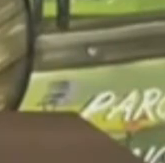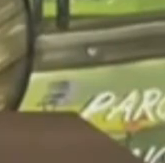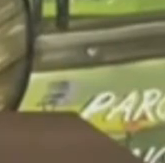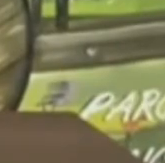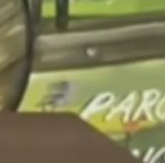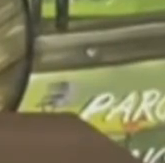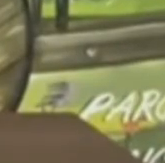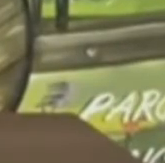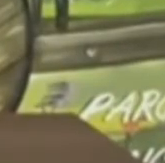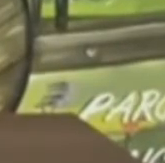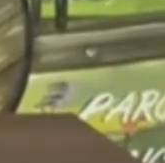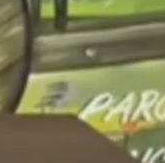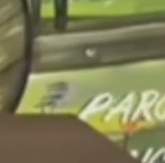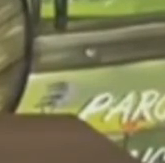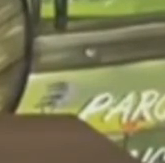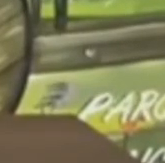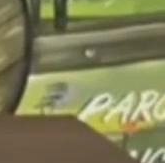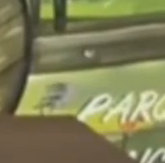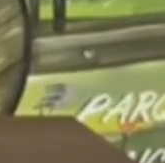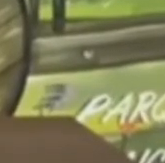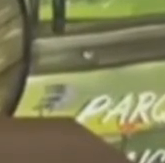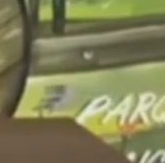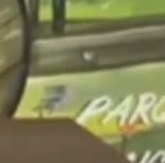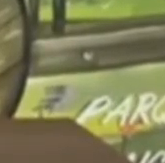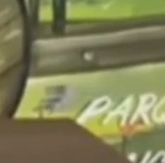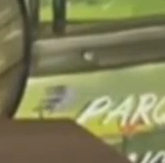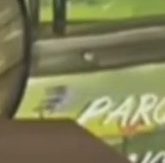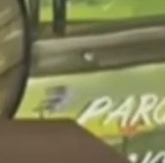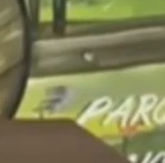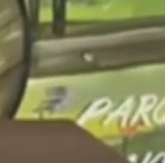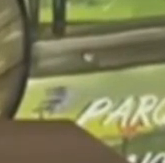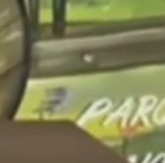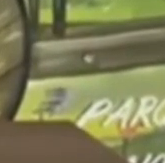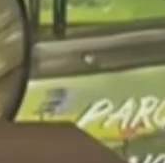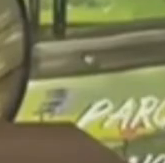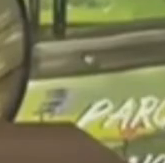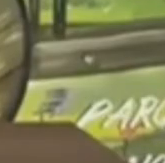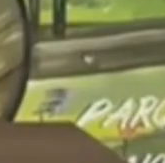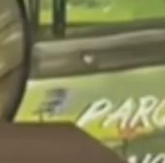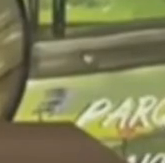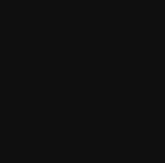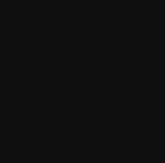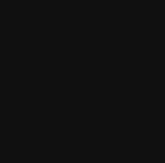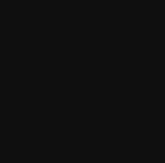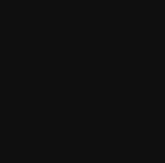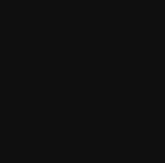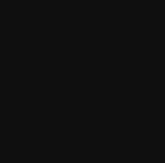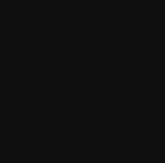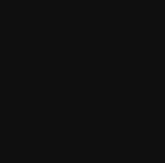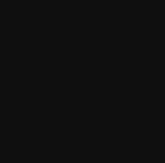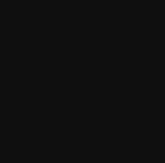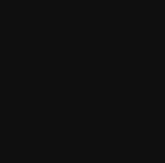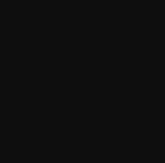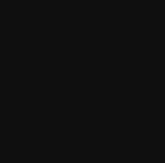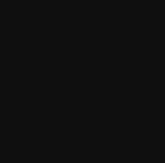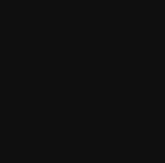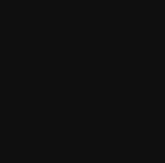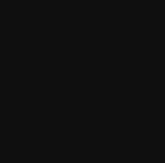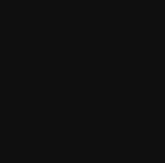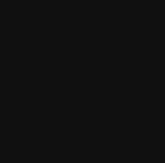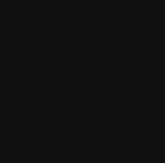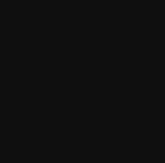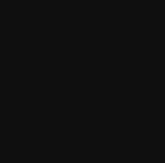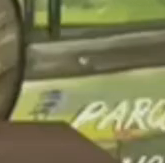concordamos e se os pais souberem de algo parecido que foi exposto para os seus filhos por favor